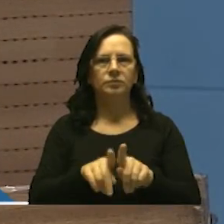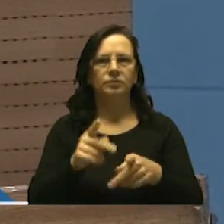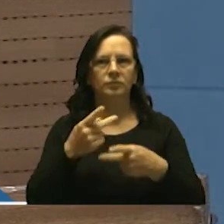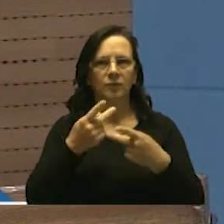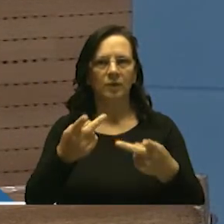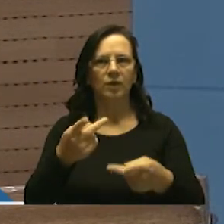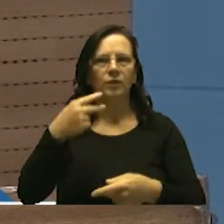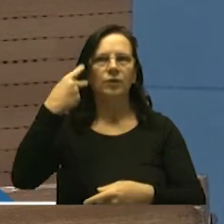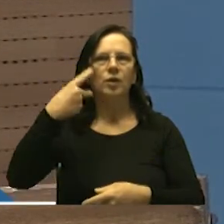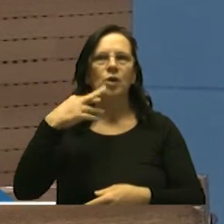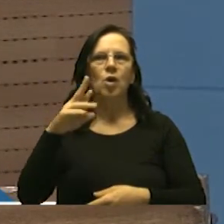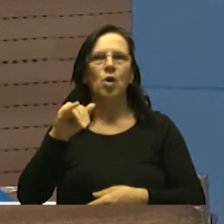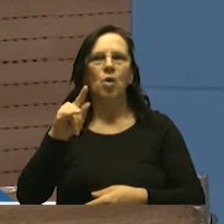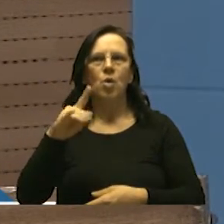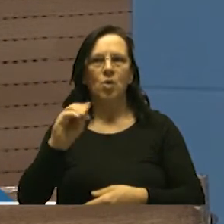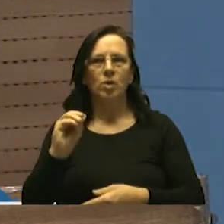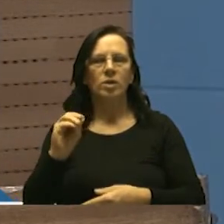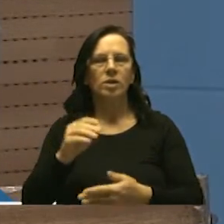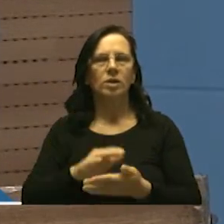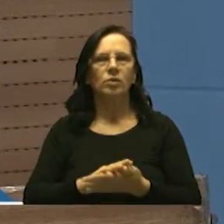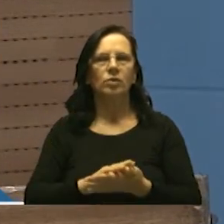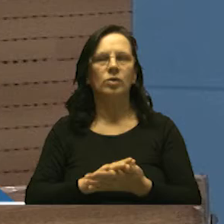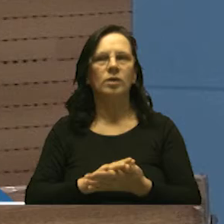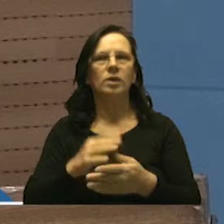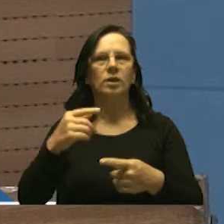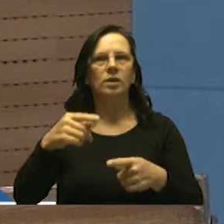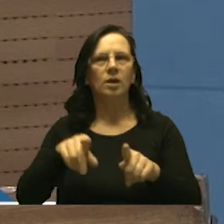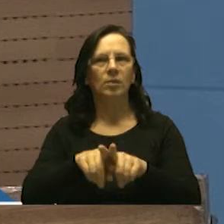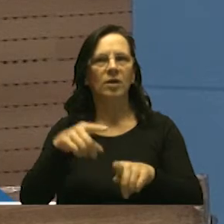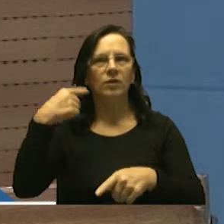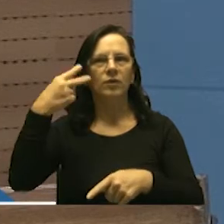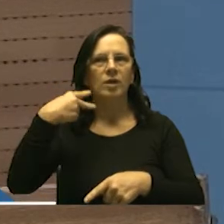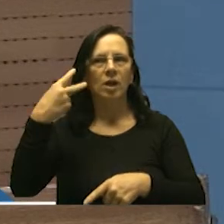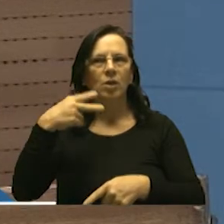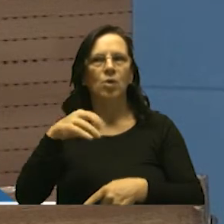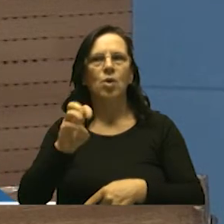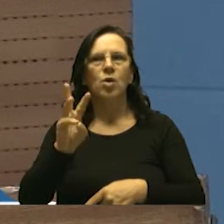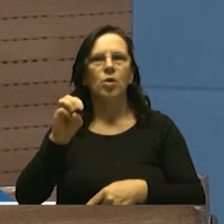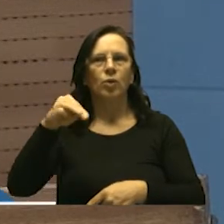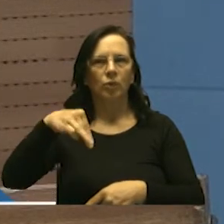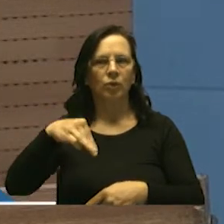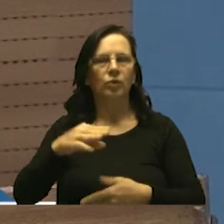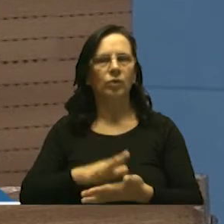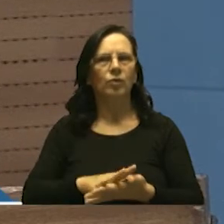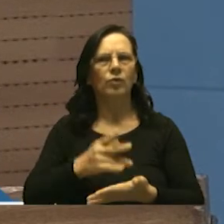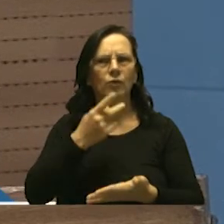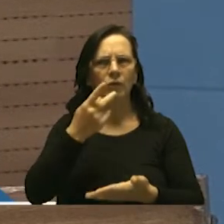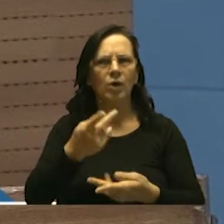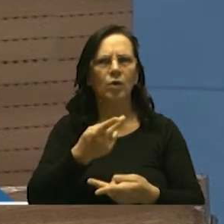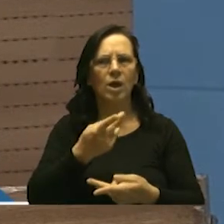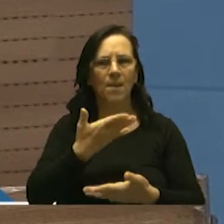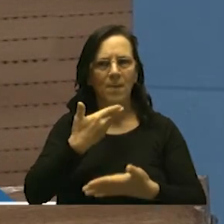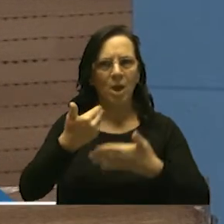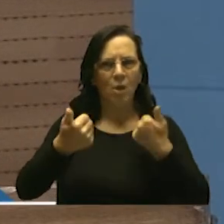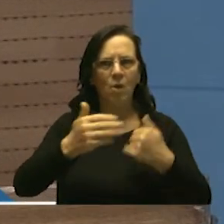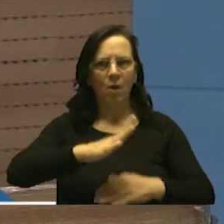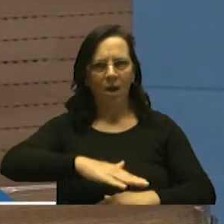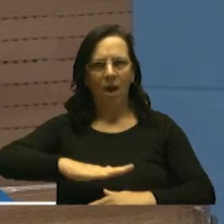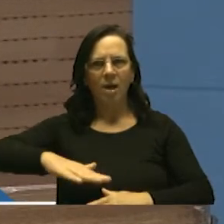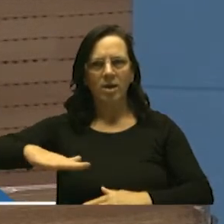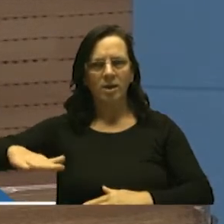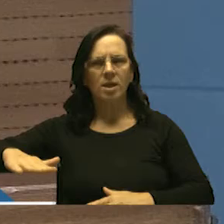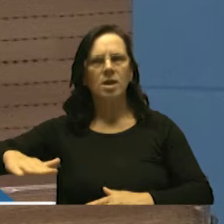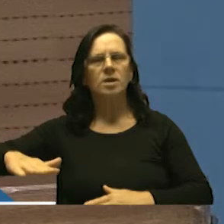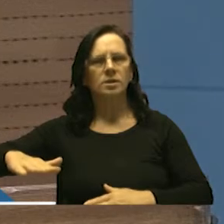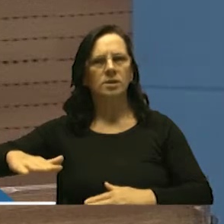Rodrigo Alemão do vereador Wilson Pio melhor uma criança com um instrumento na mão do que com uma arma. Foi